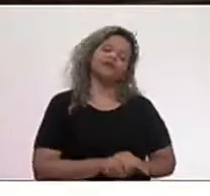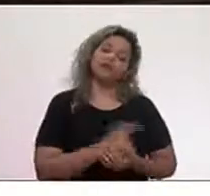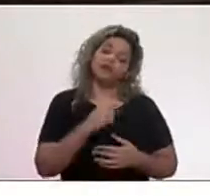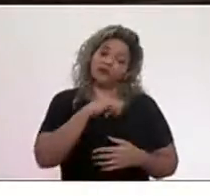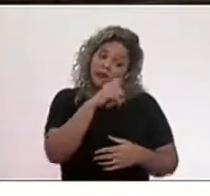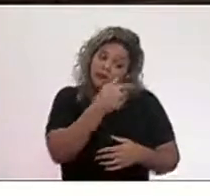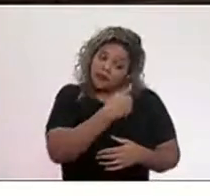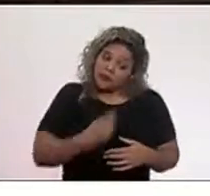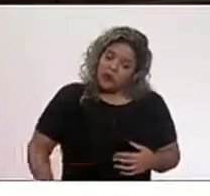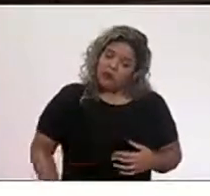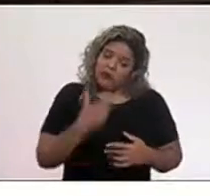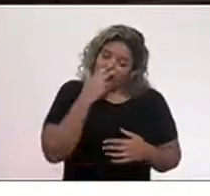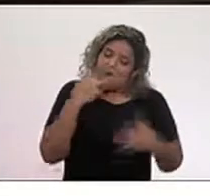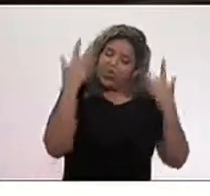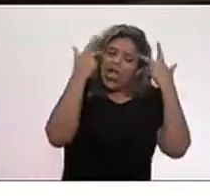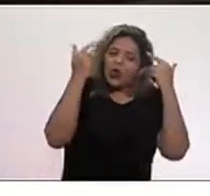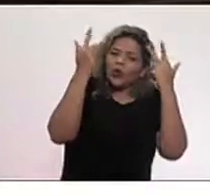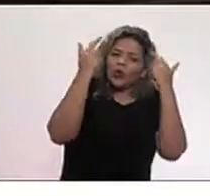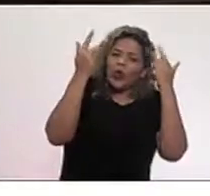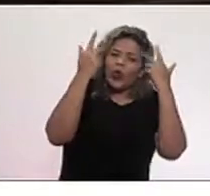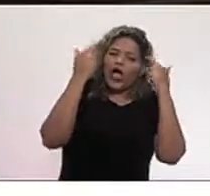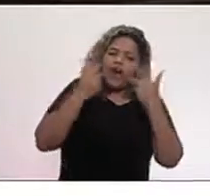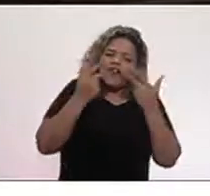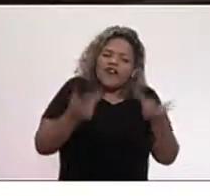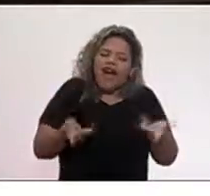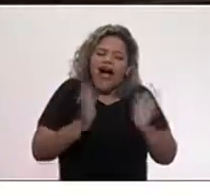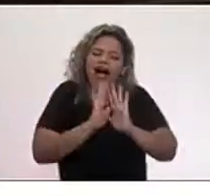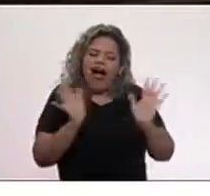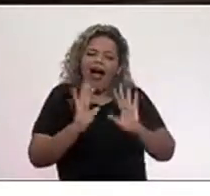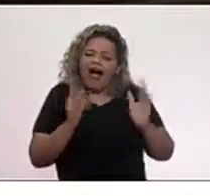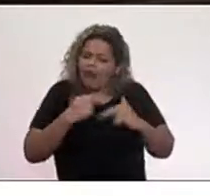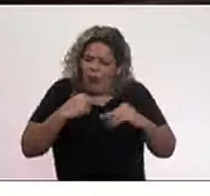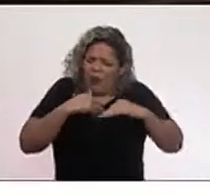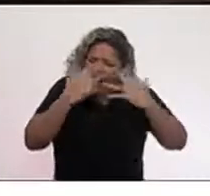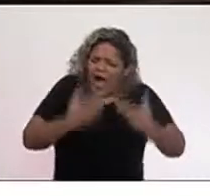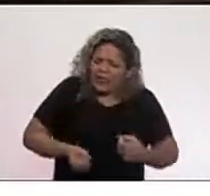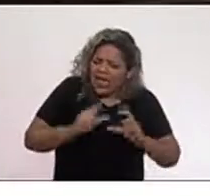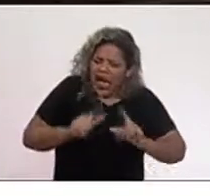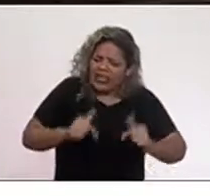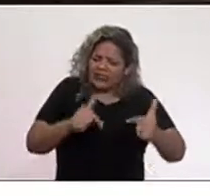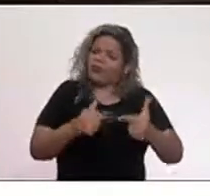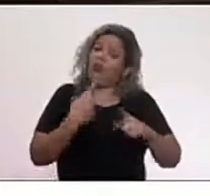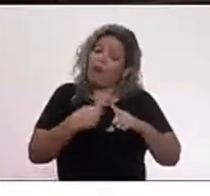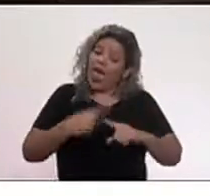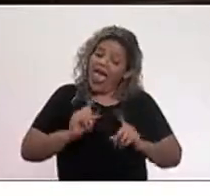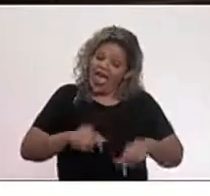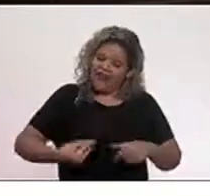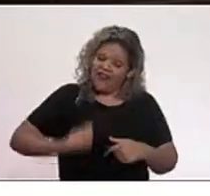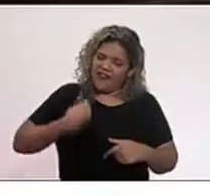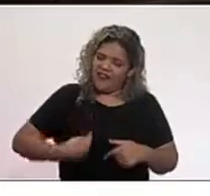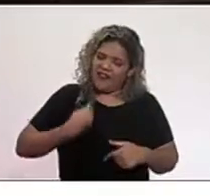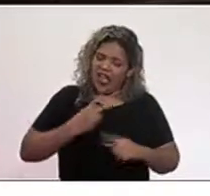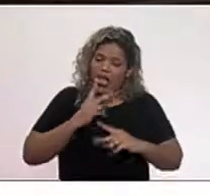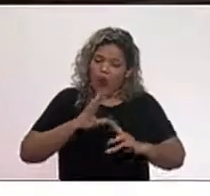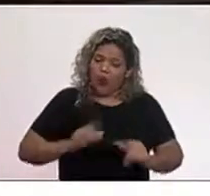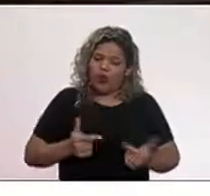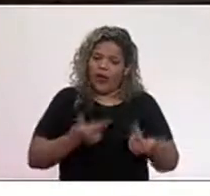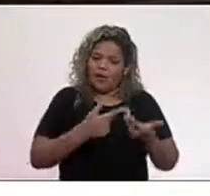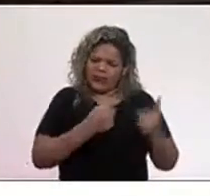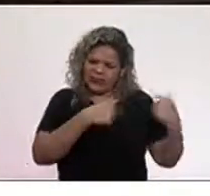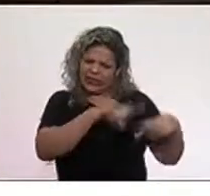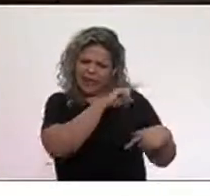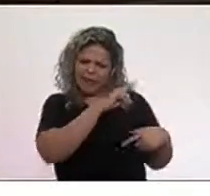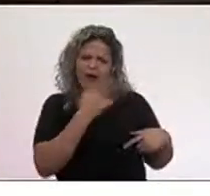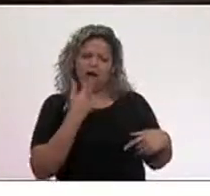pode naturalizar esse tipo de fala, esse tipo de ação, porque a gente está falando de vidas. Quando eu trouxe aqui, na